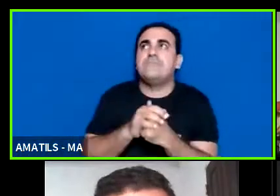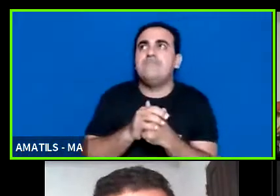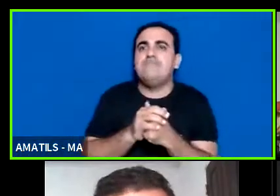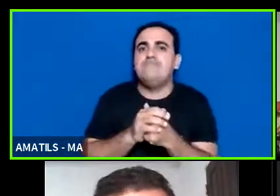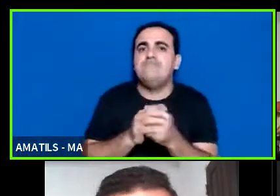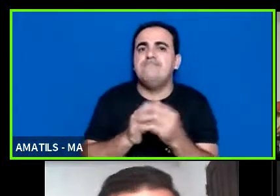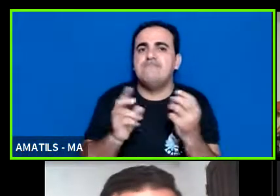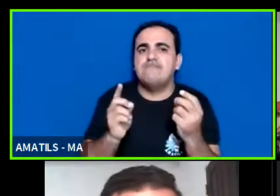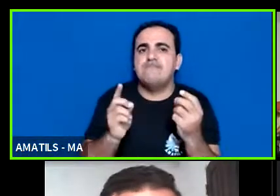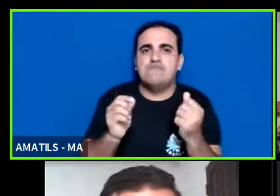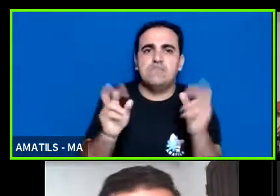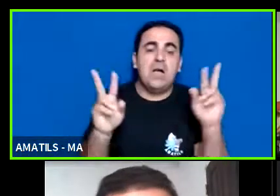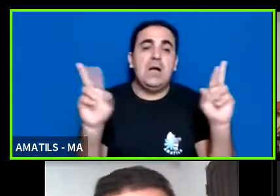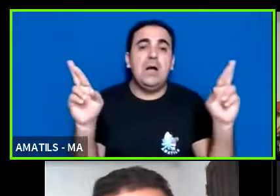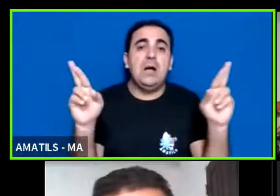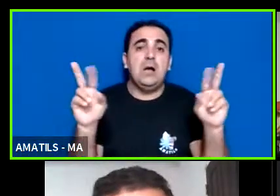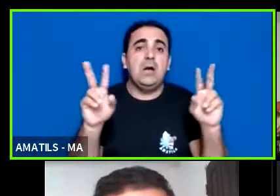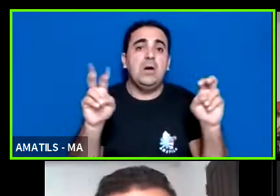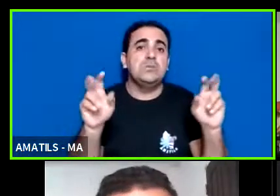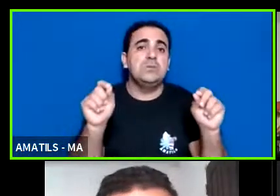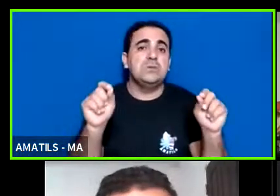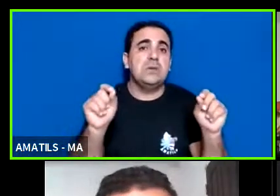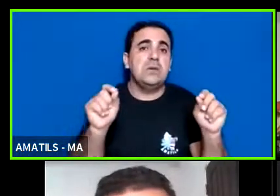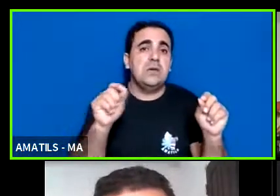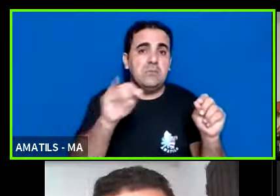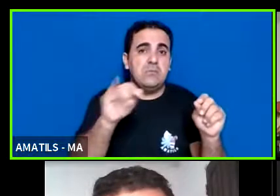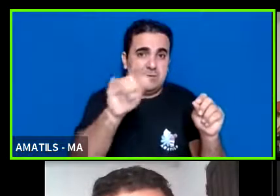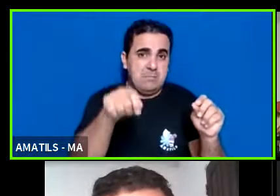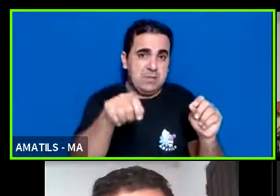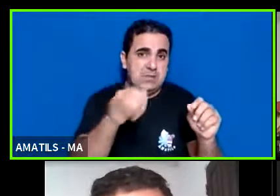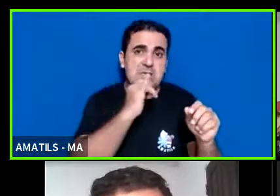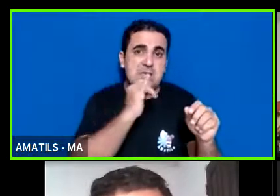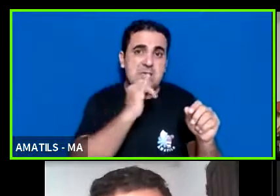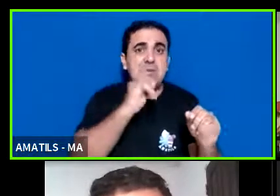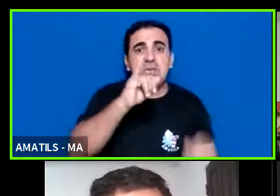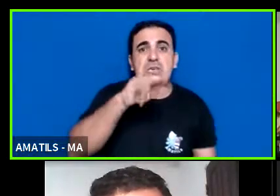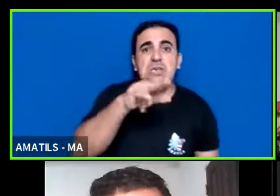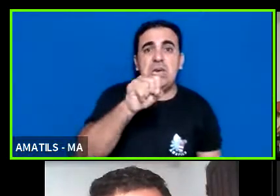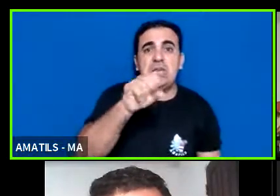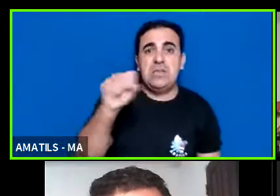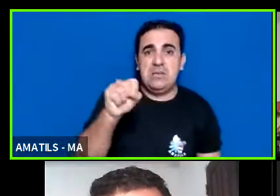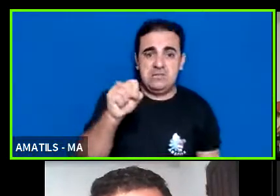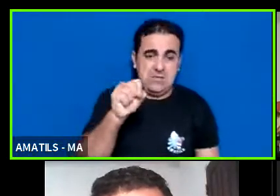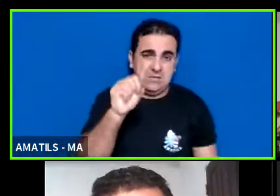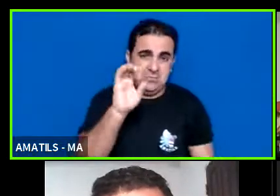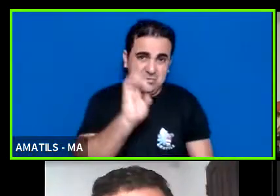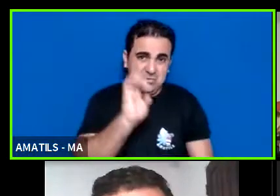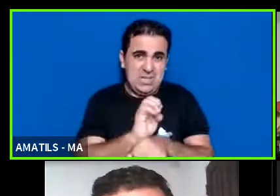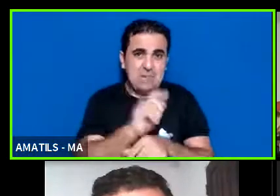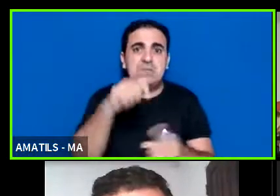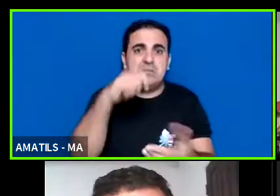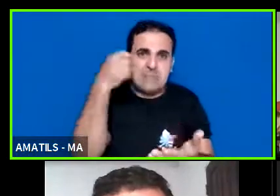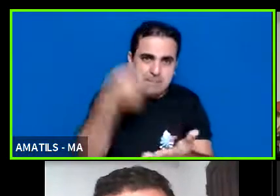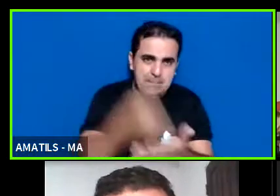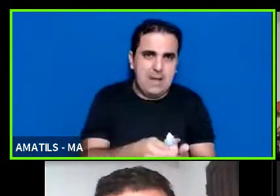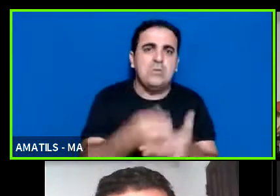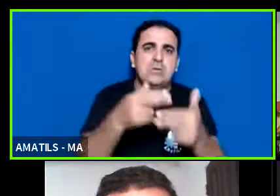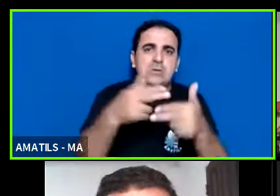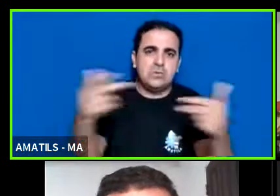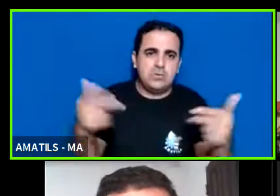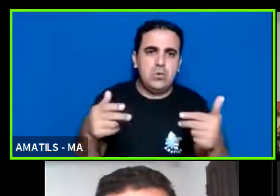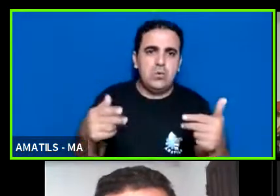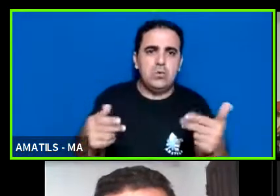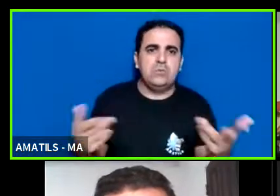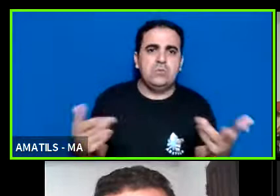com relação ao estado né por exemplo o INSS com estado relacionado a entidade está ok